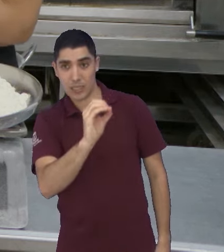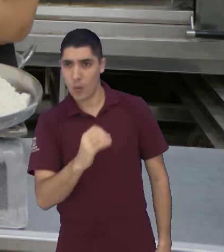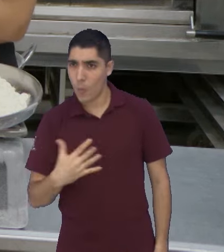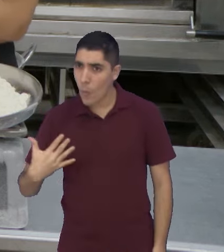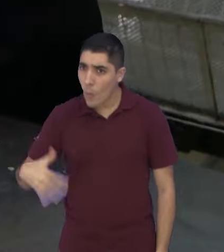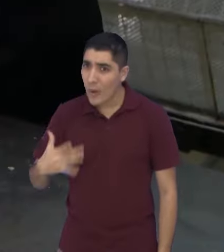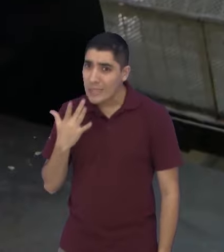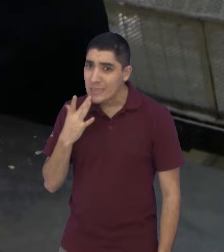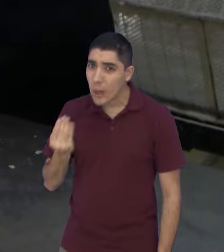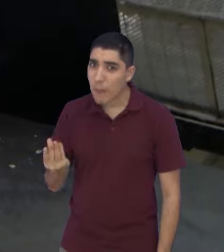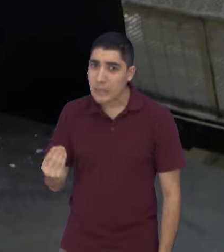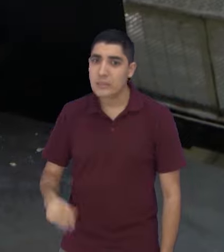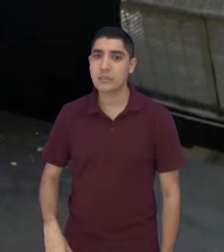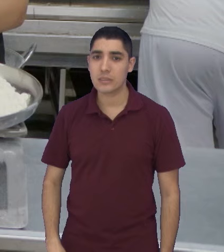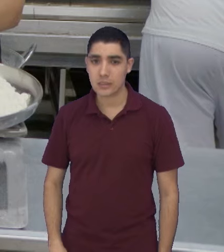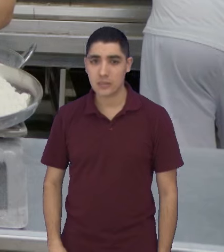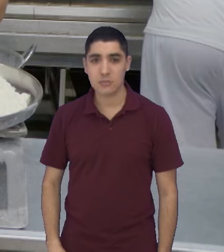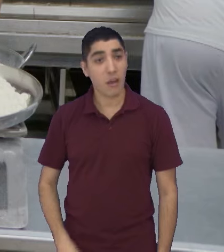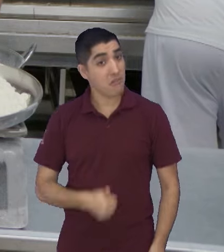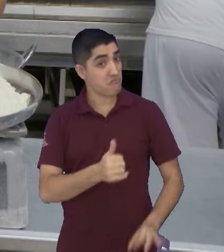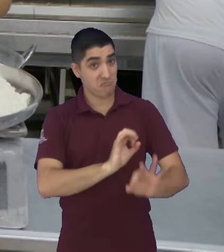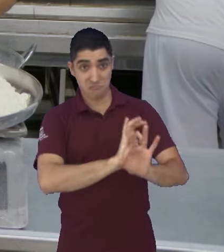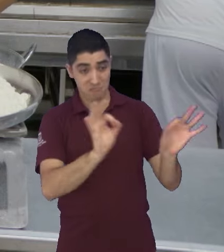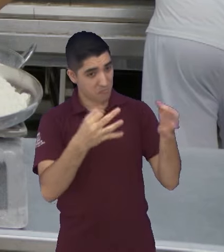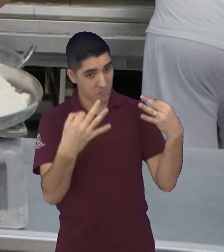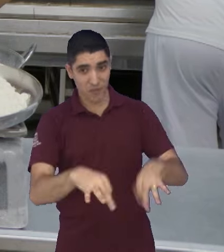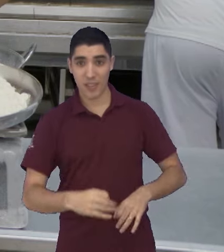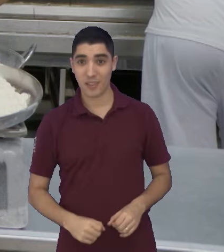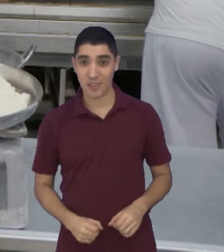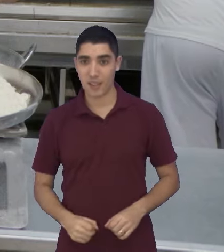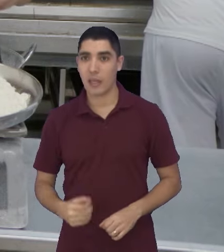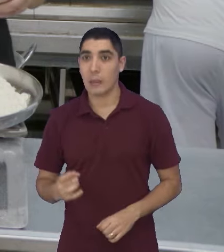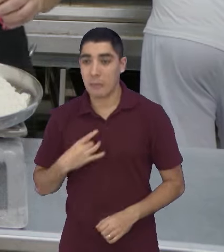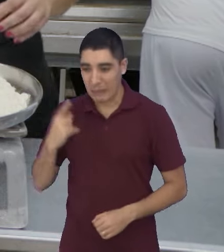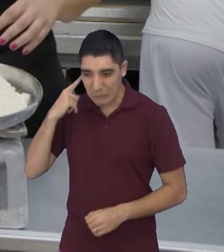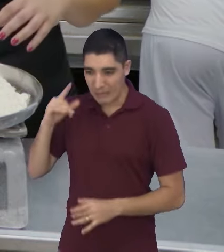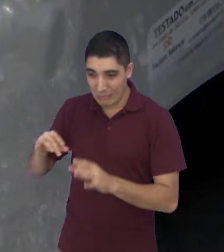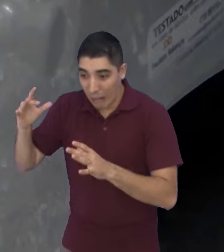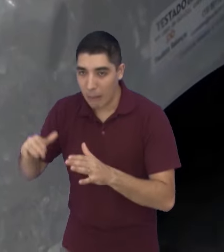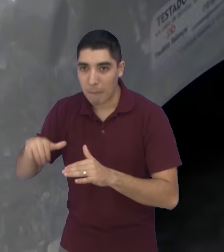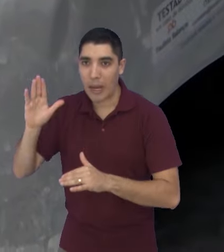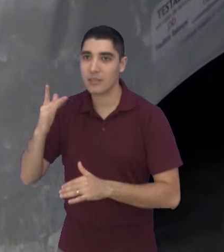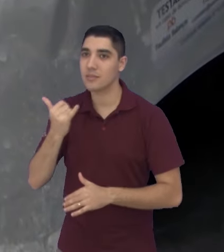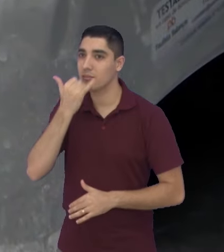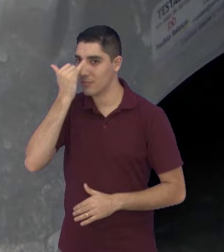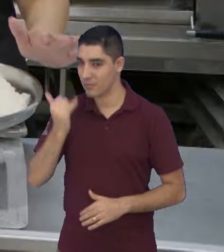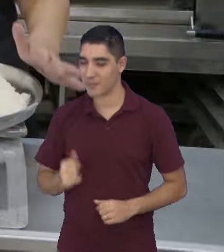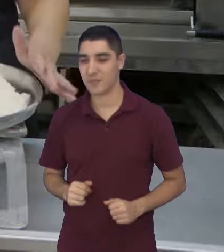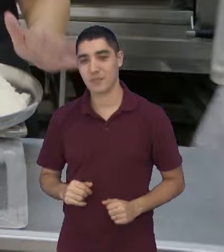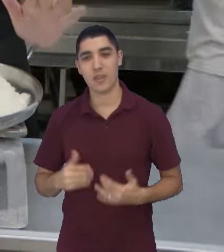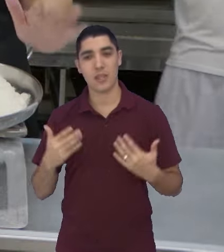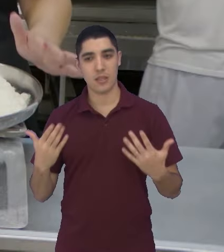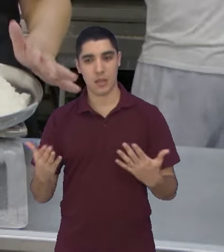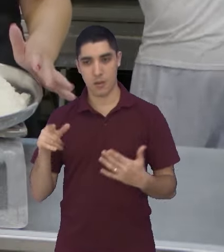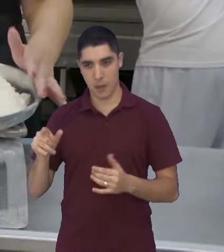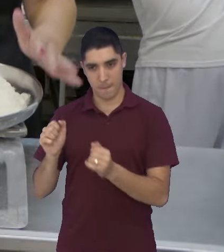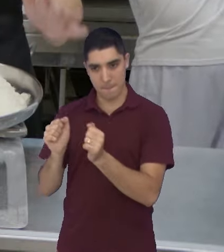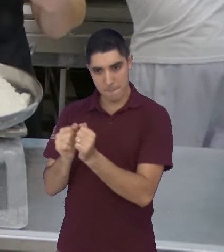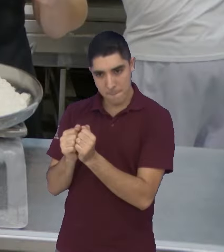sal mesmo? É. Perfeito. E o medo de calcular errado? Então, para fazer o pão,